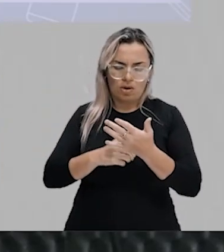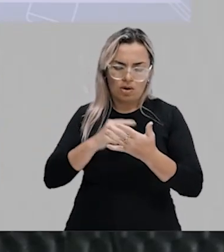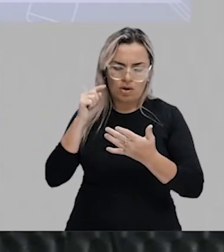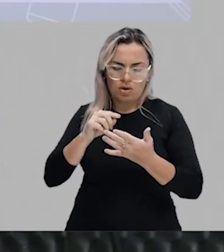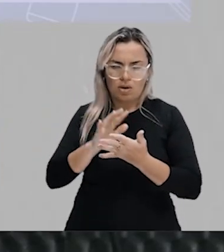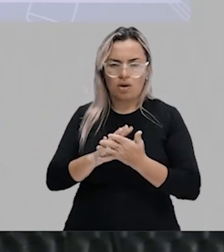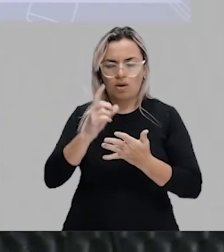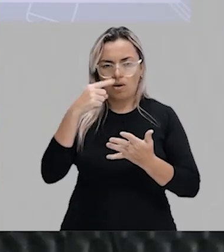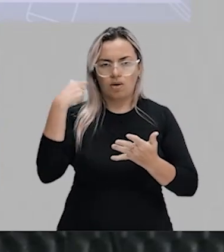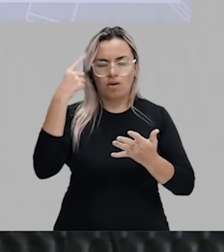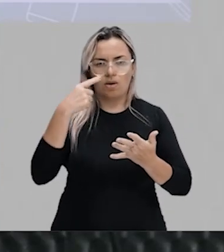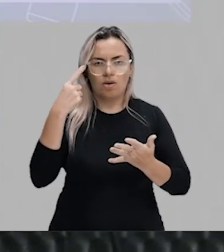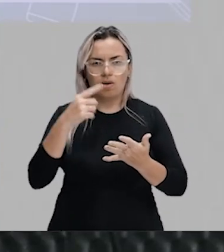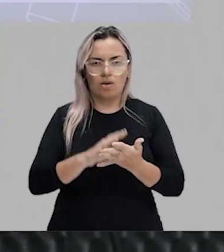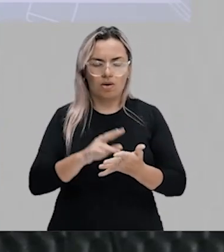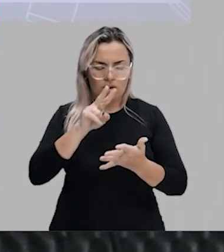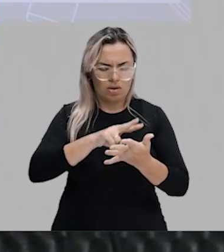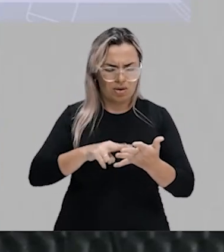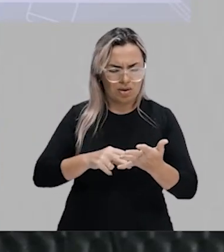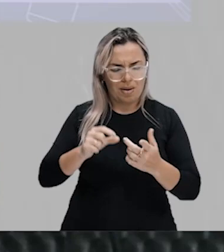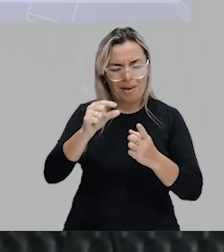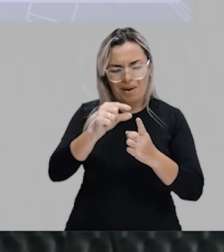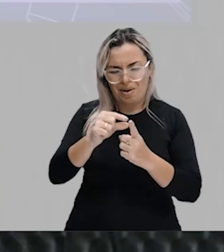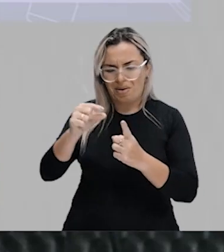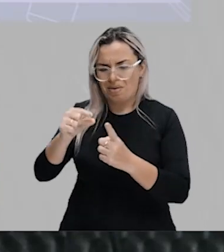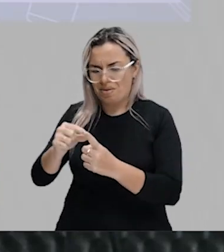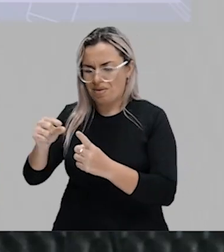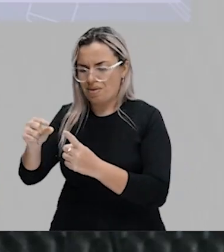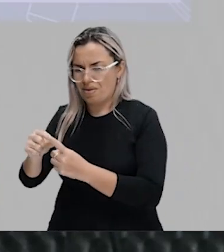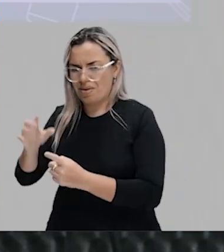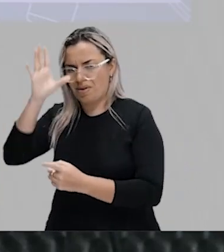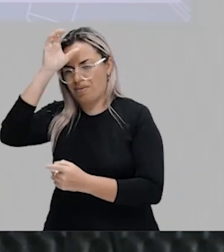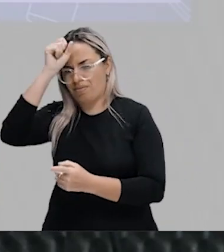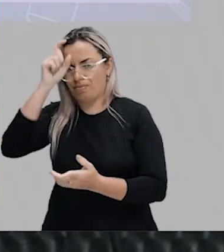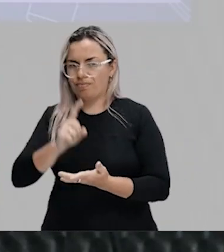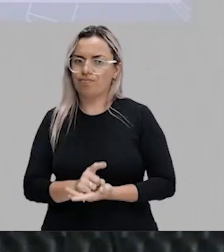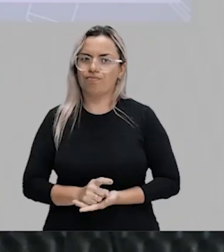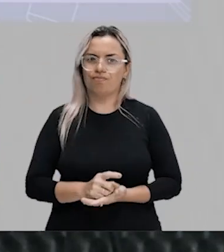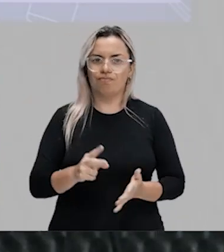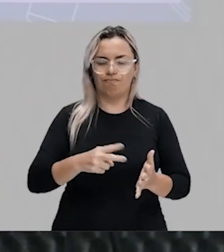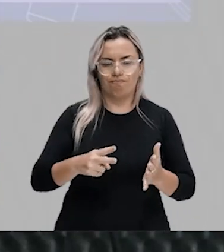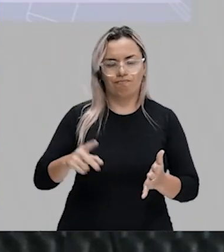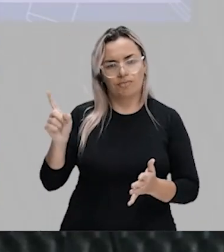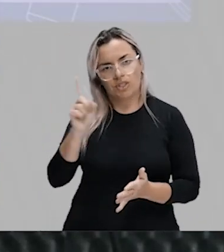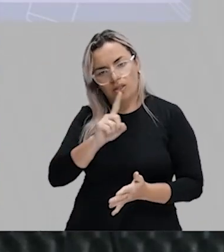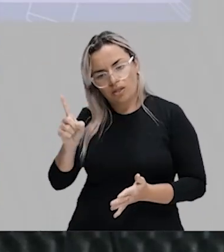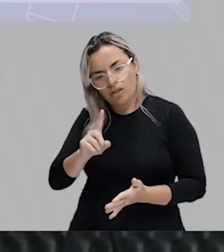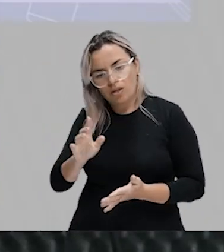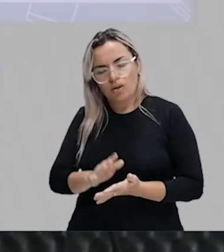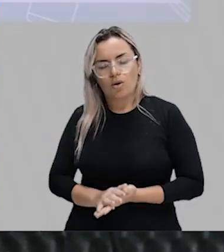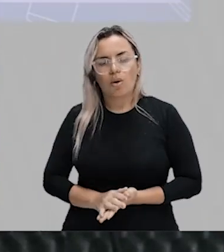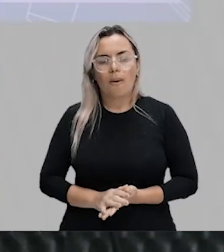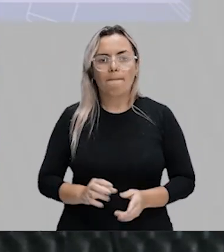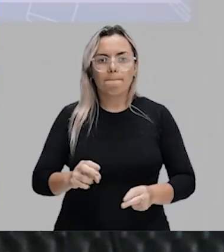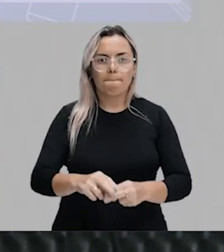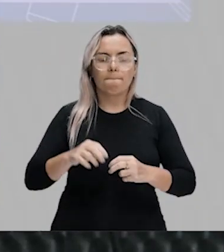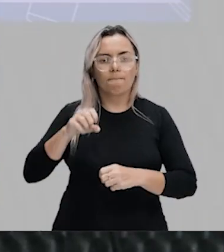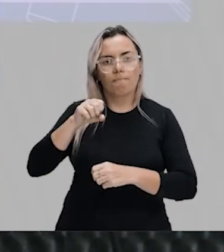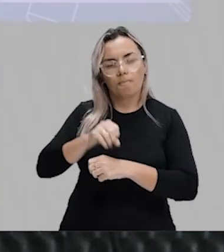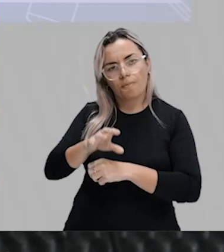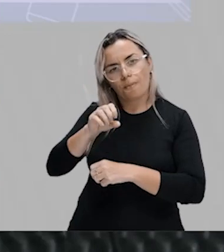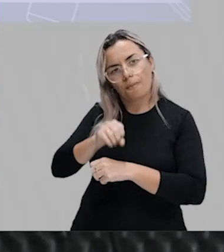palavra, aprender assim que você aprende vocabulário? Não. Por isso é que eu estou sempre indicando para vocês séries. Pedindo para vocês